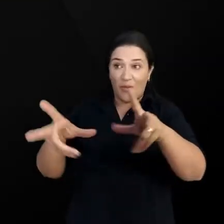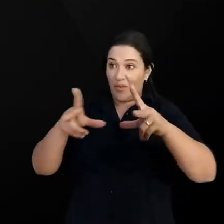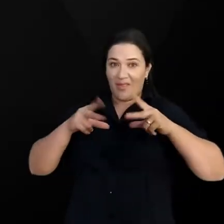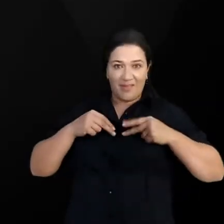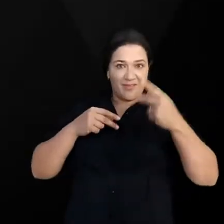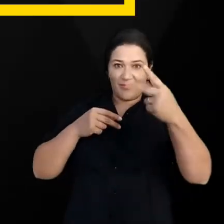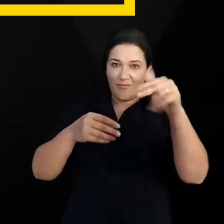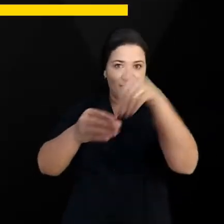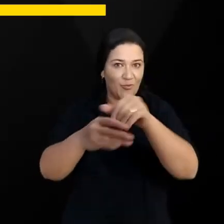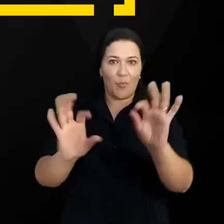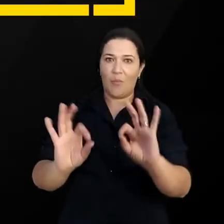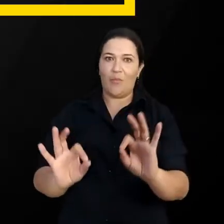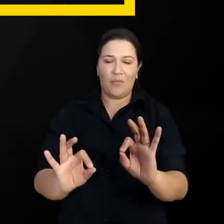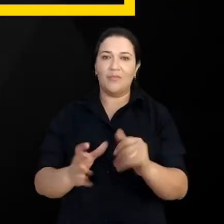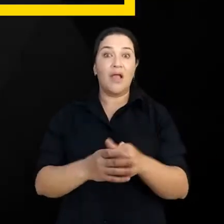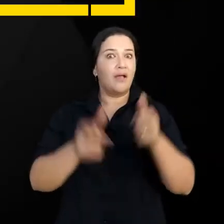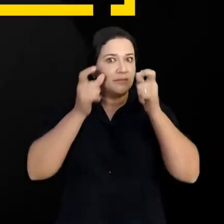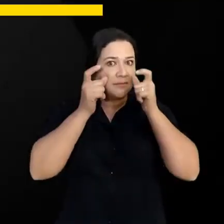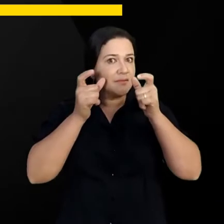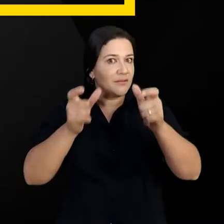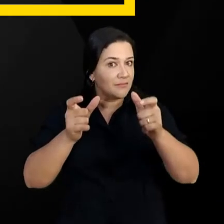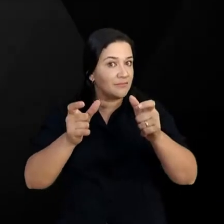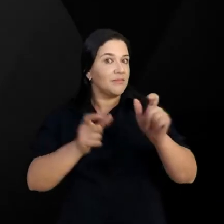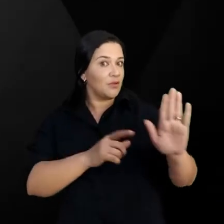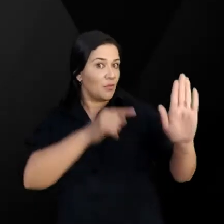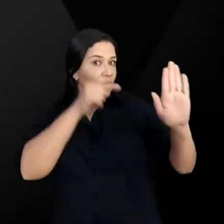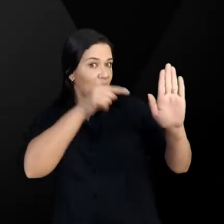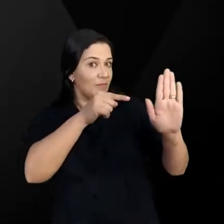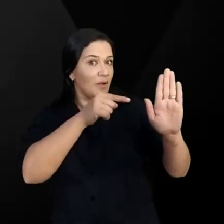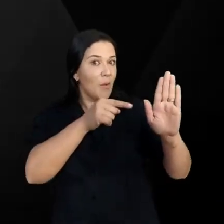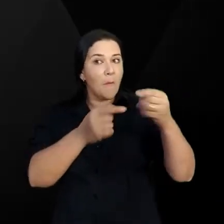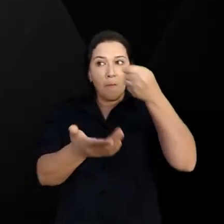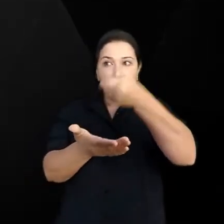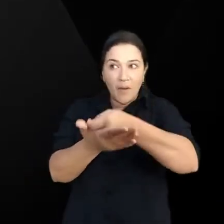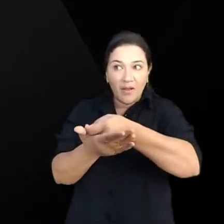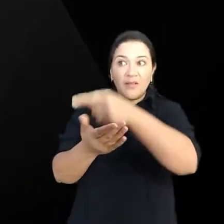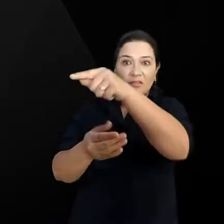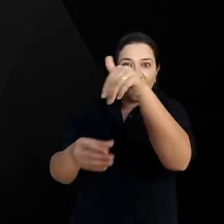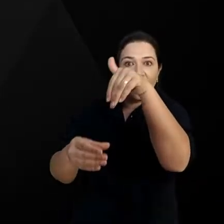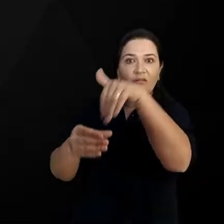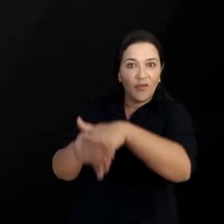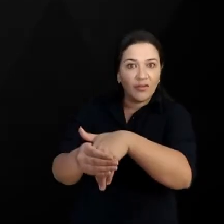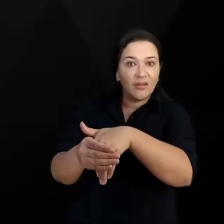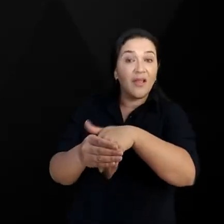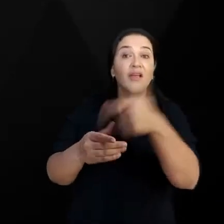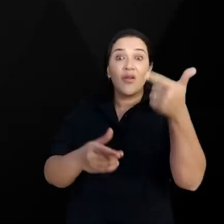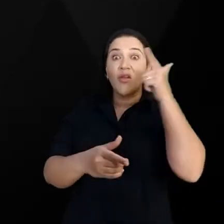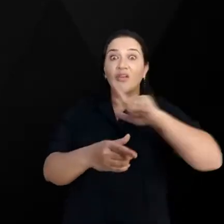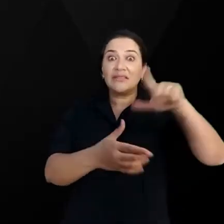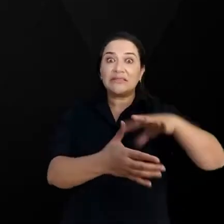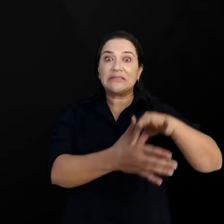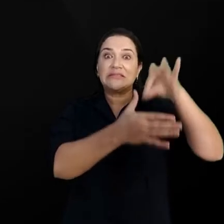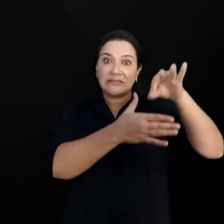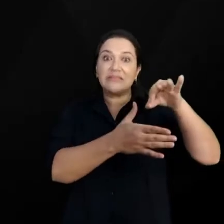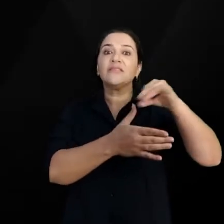merece seu voto. Atenção! Se o candidato comprar o seu voto, ao ser eleito ele vai recuperar o que